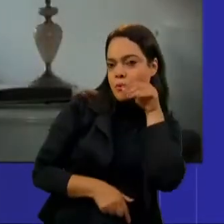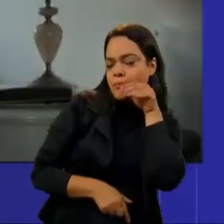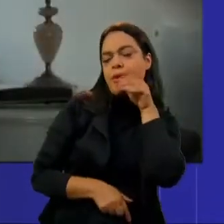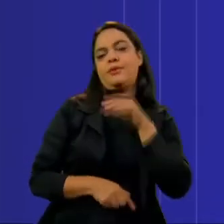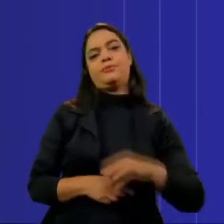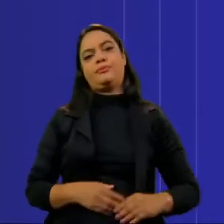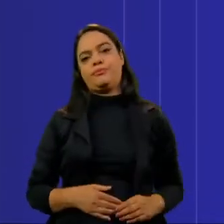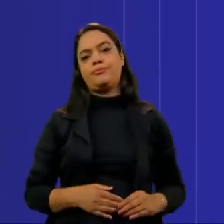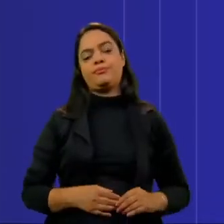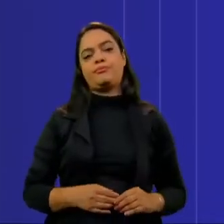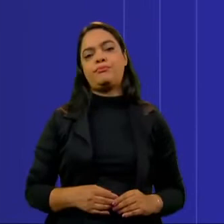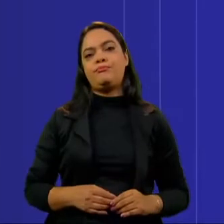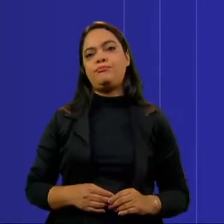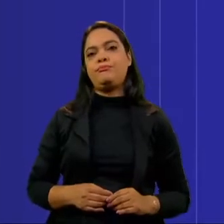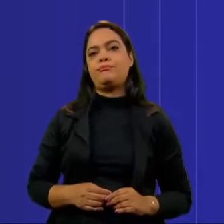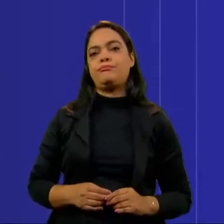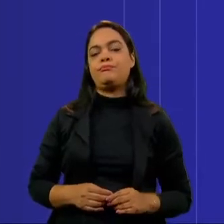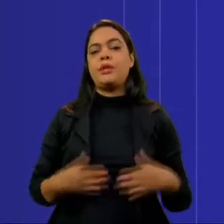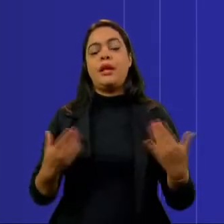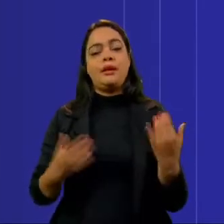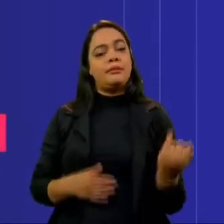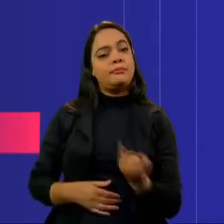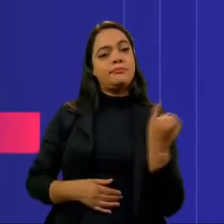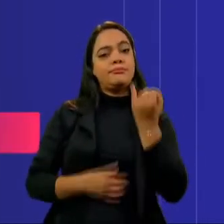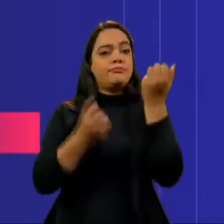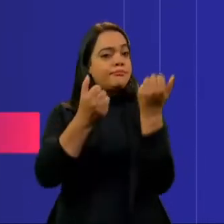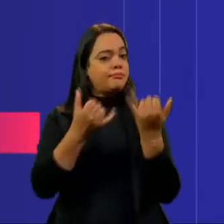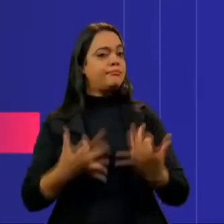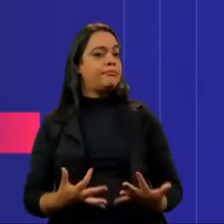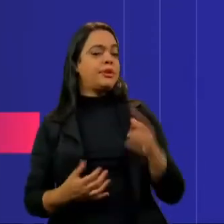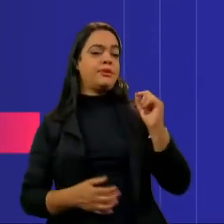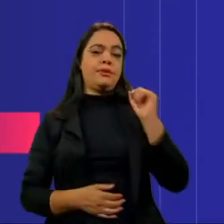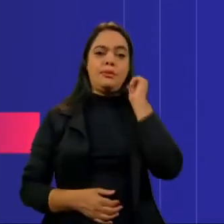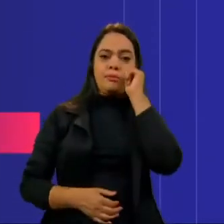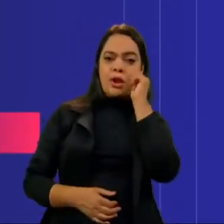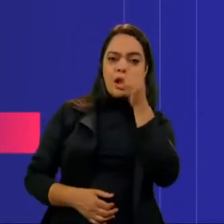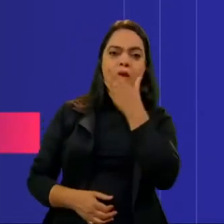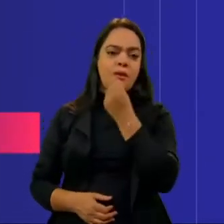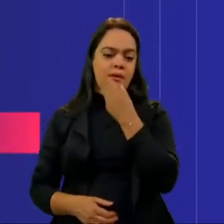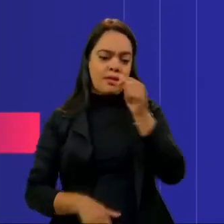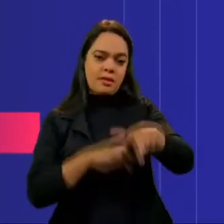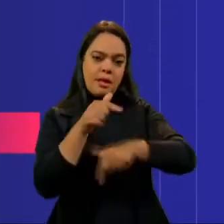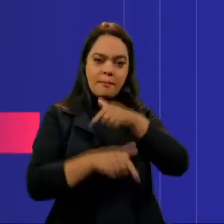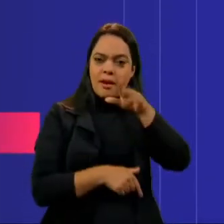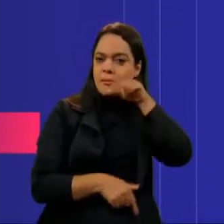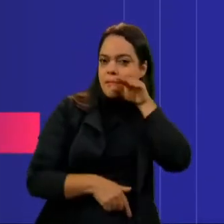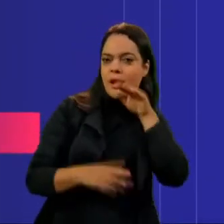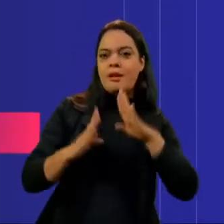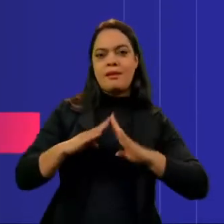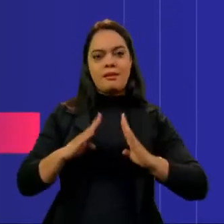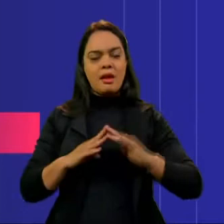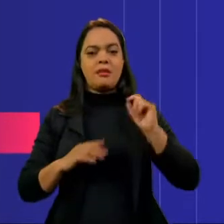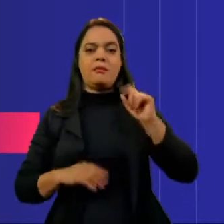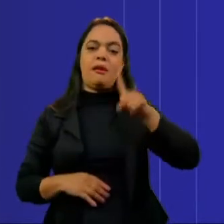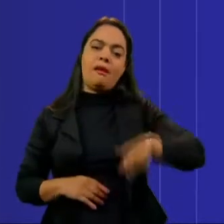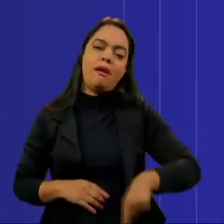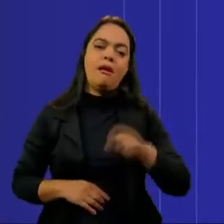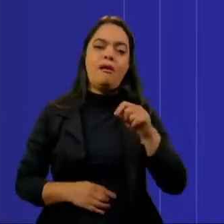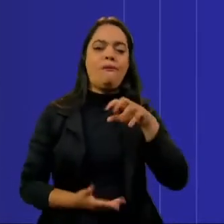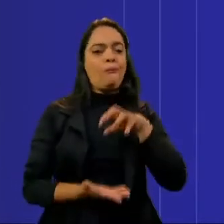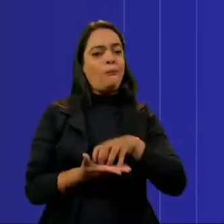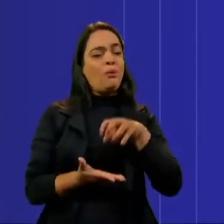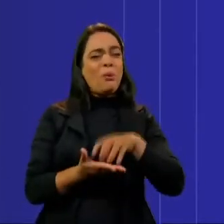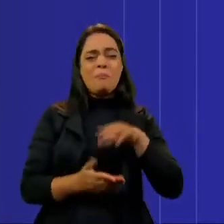É importante dizer que esse é um segmento, os trabalhadores e as trabalhadoras domésticas, é um dos segmentos mais